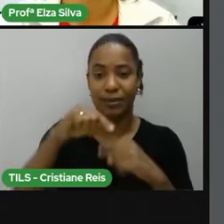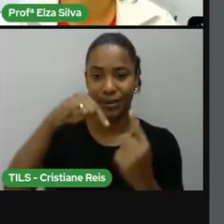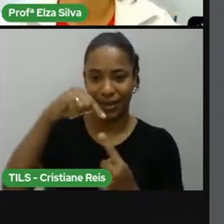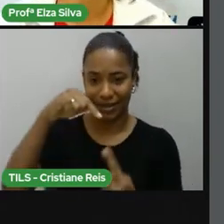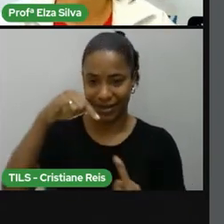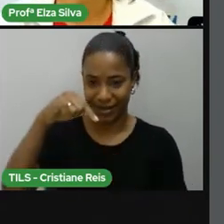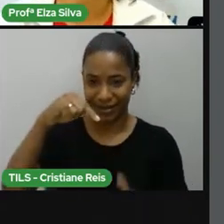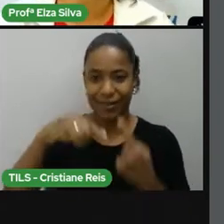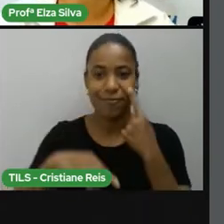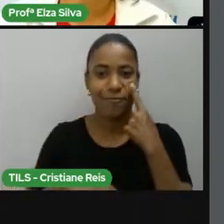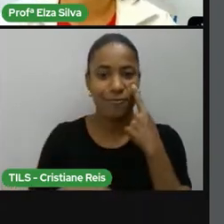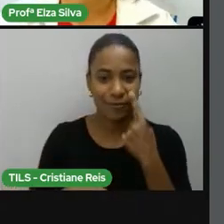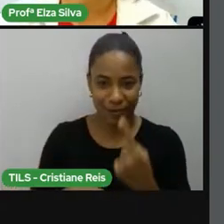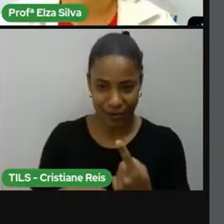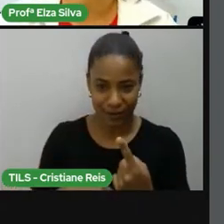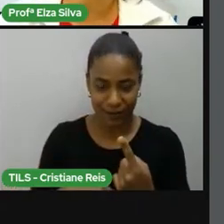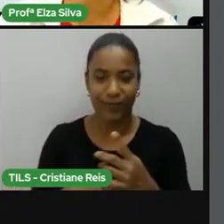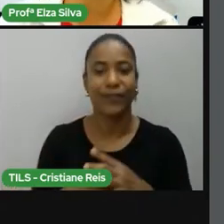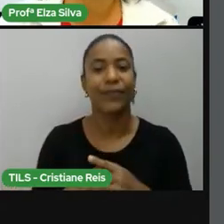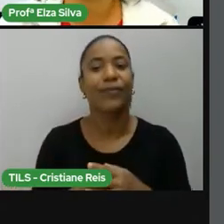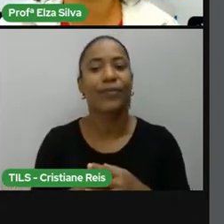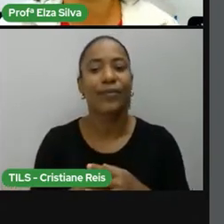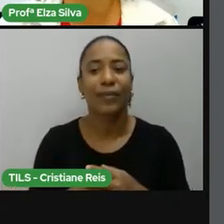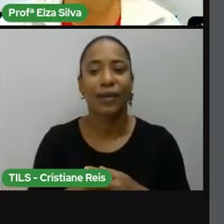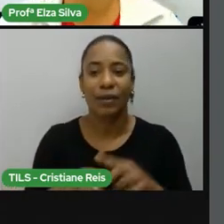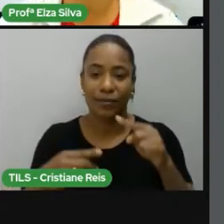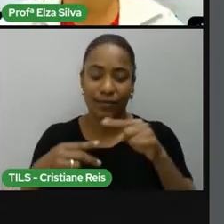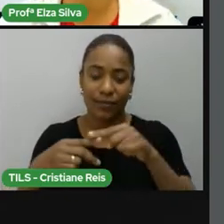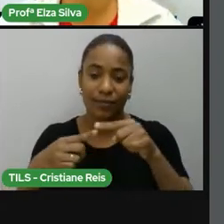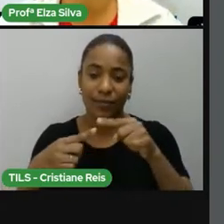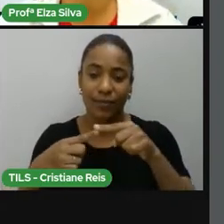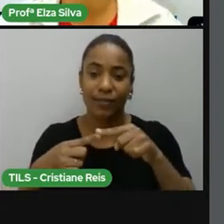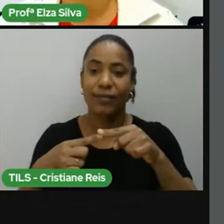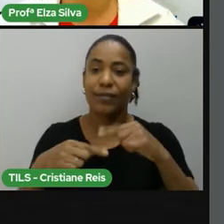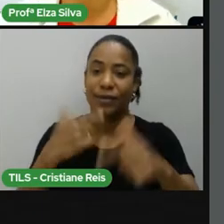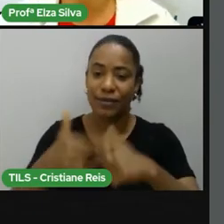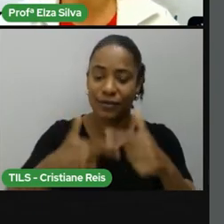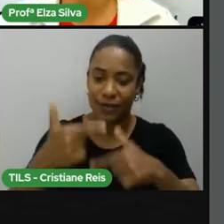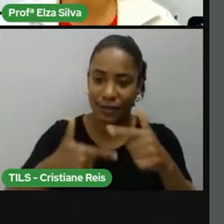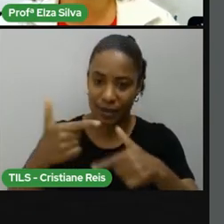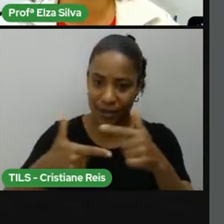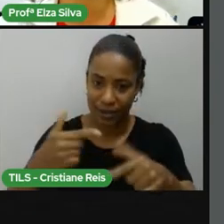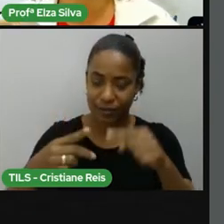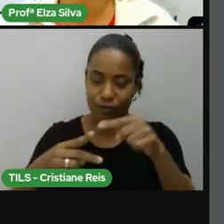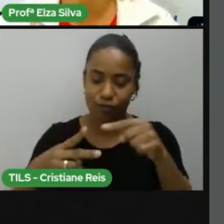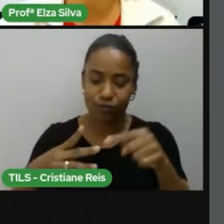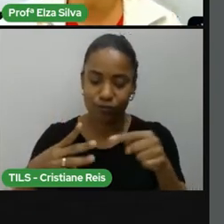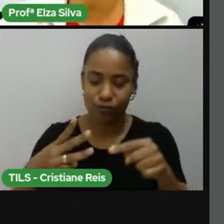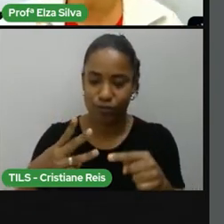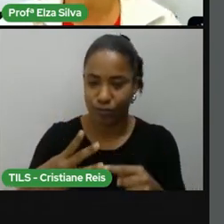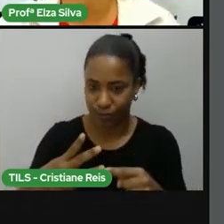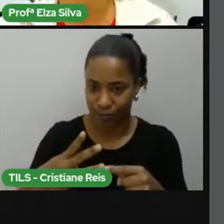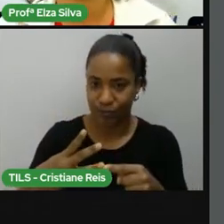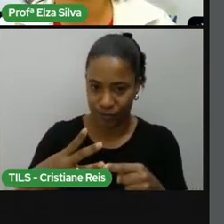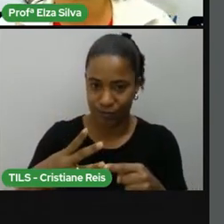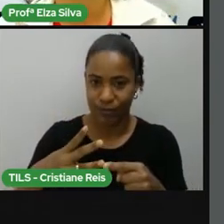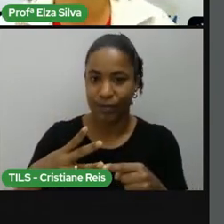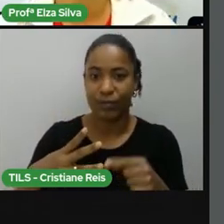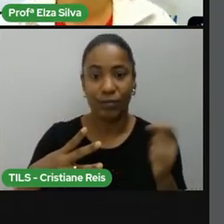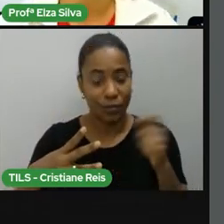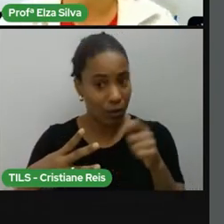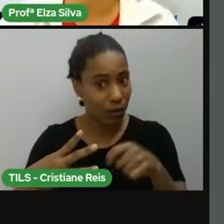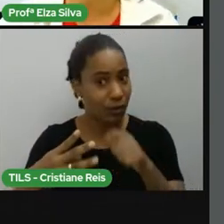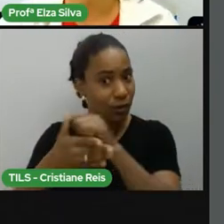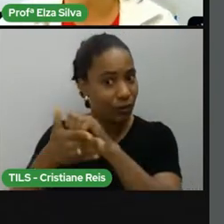Quando você for escrever as tarefas da aula, você põe como título Class Equus Science,